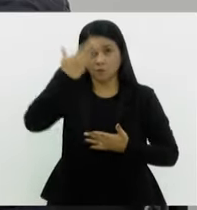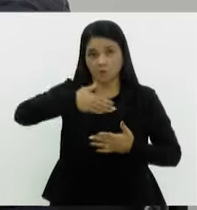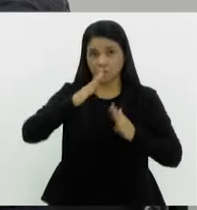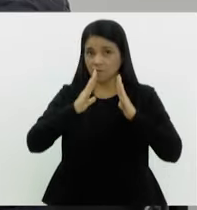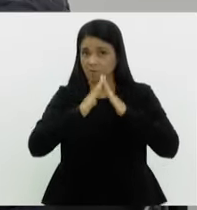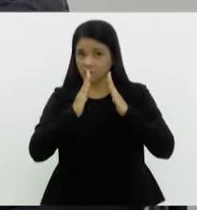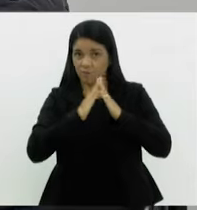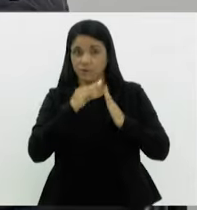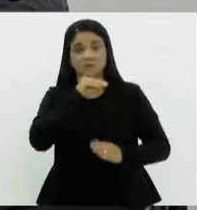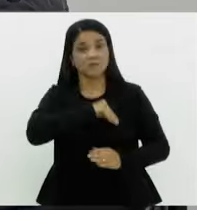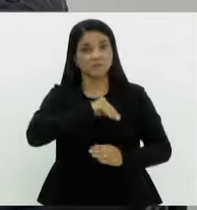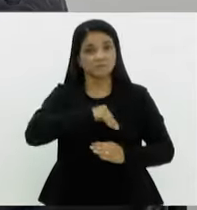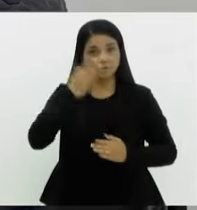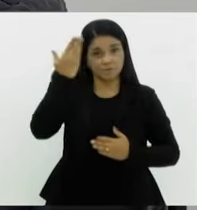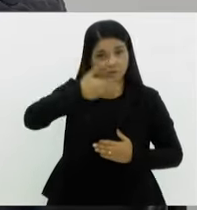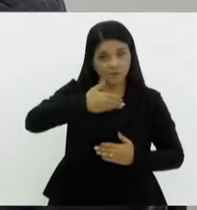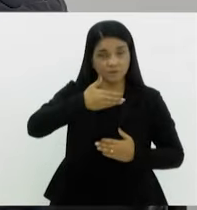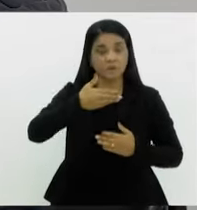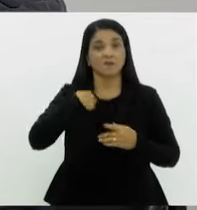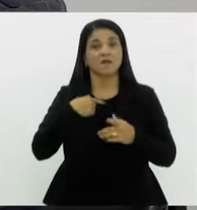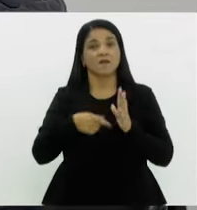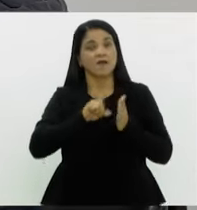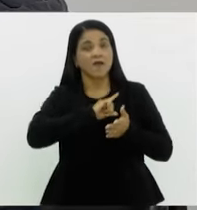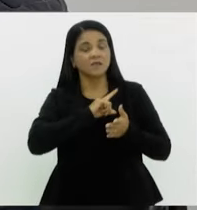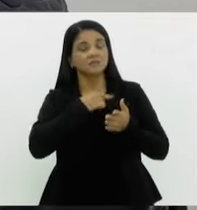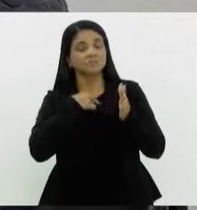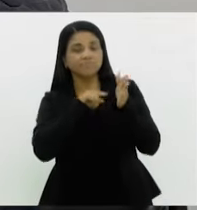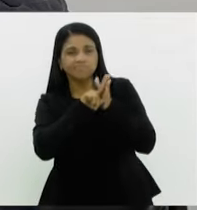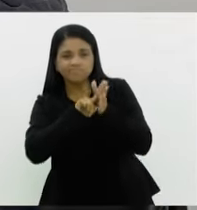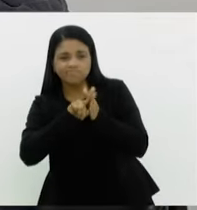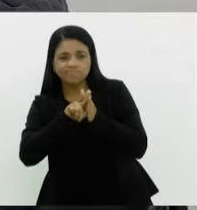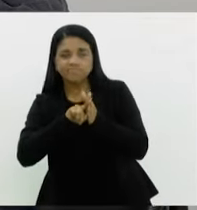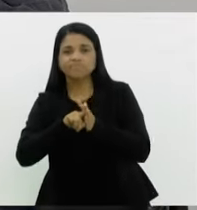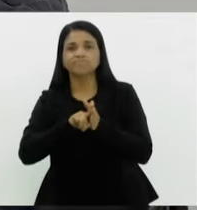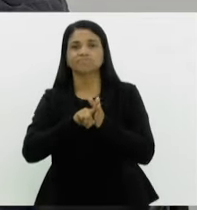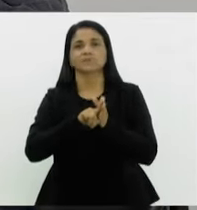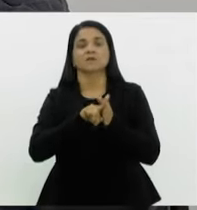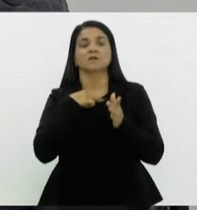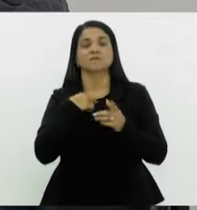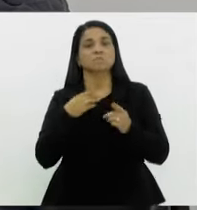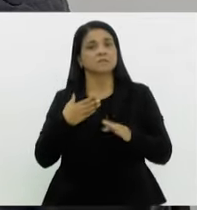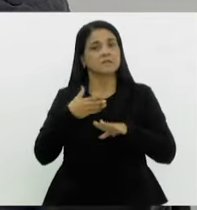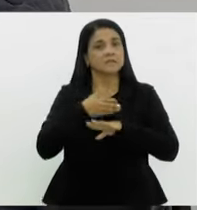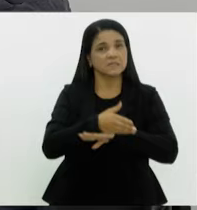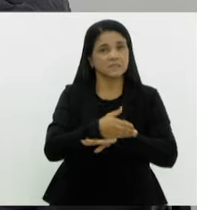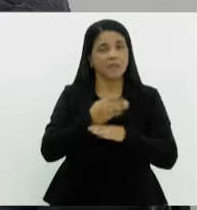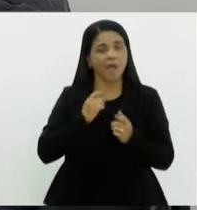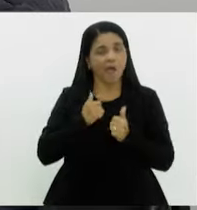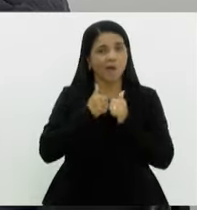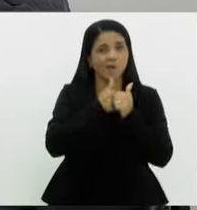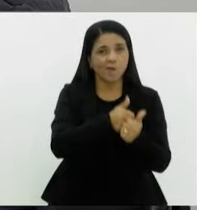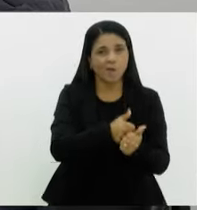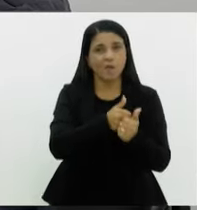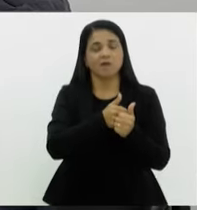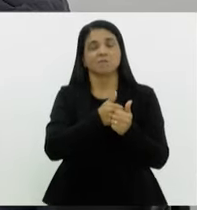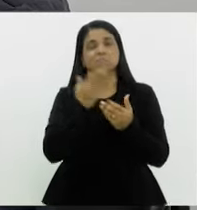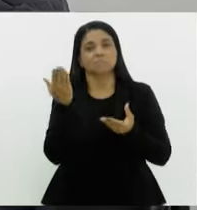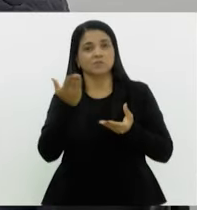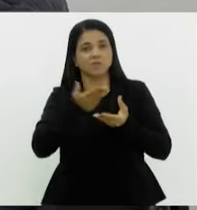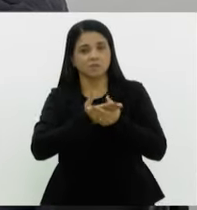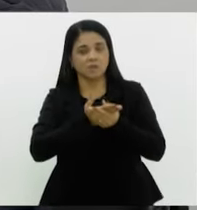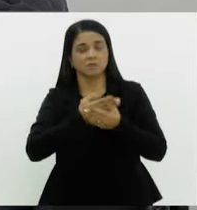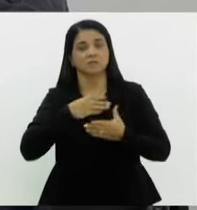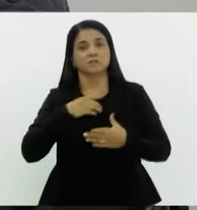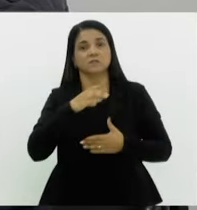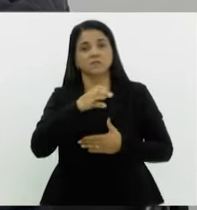residência e comprovante de renda. Antes da consulta, é realizada uma triagem. É possível ingressar e acompanhar ações judiciais nas varas